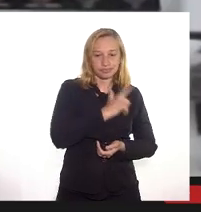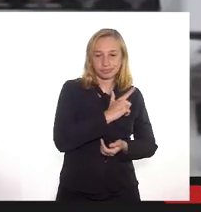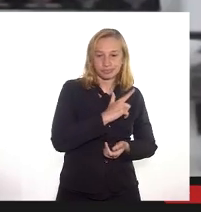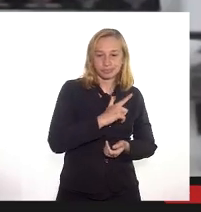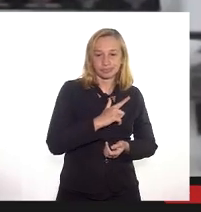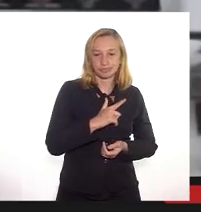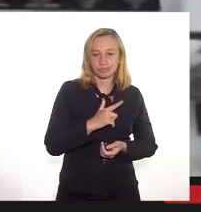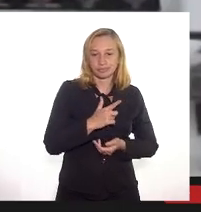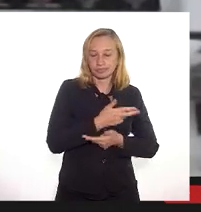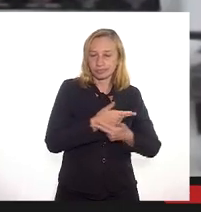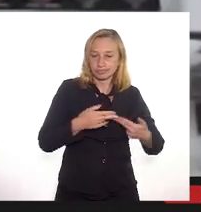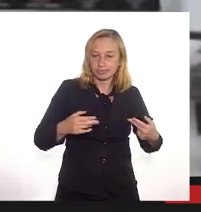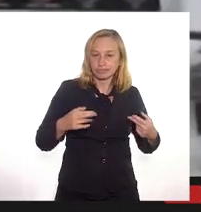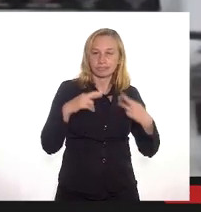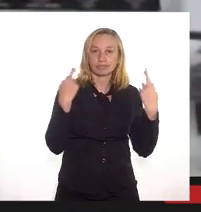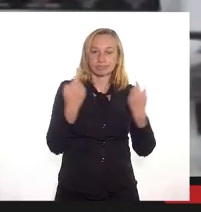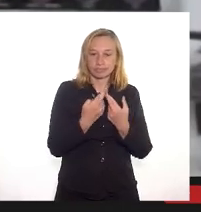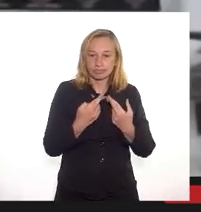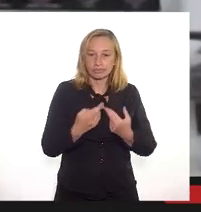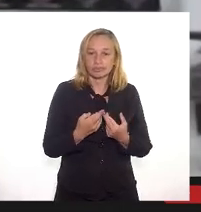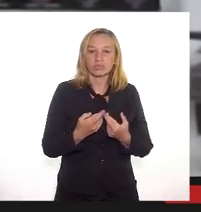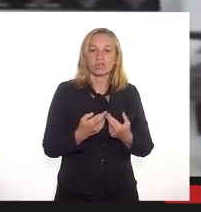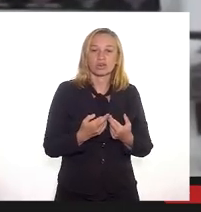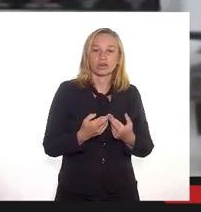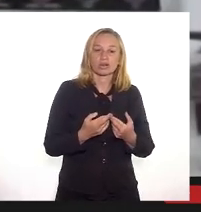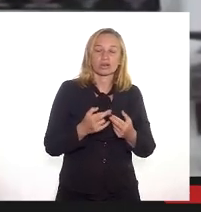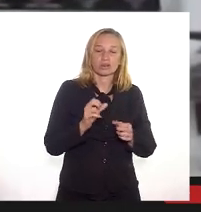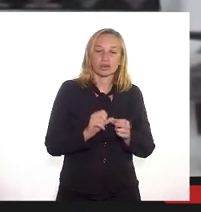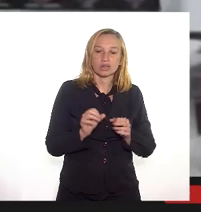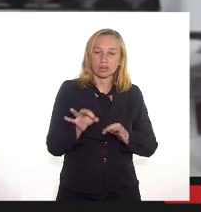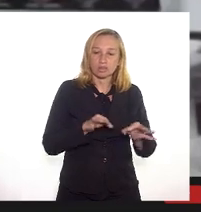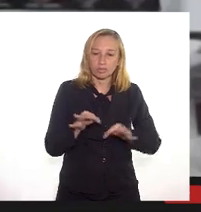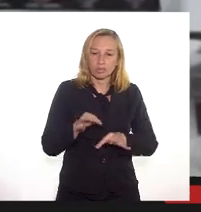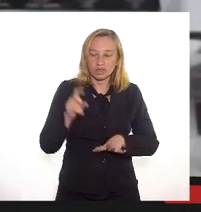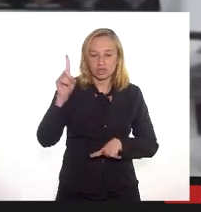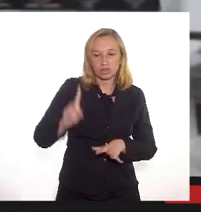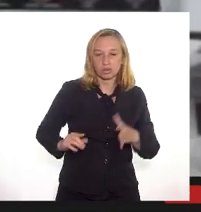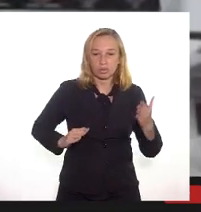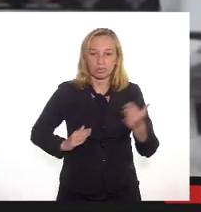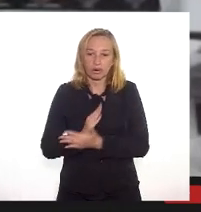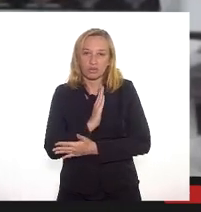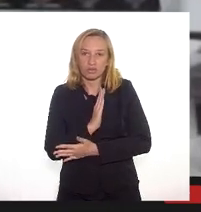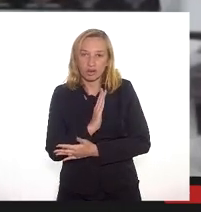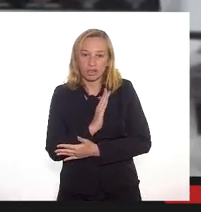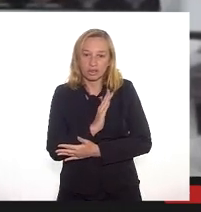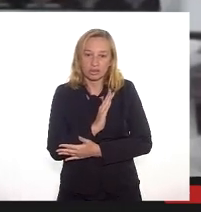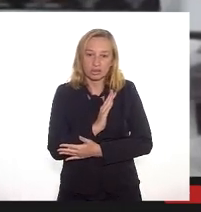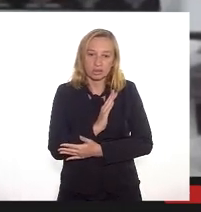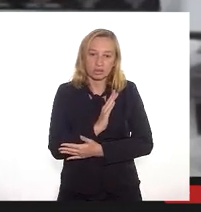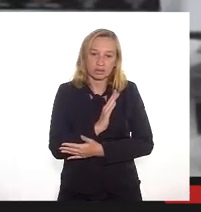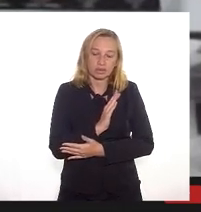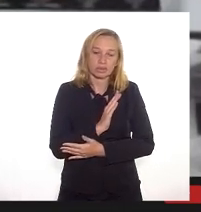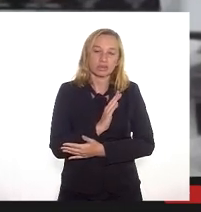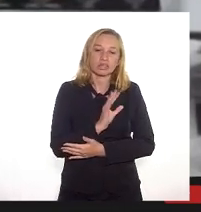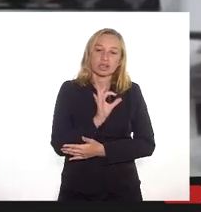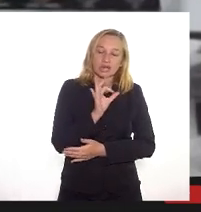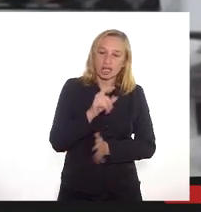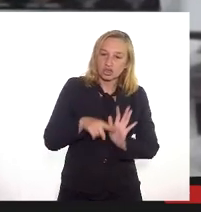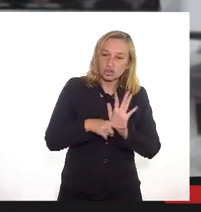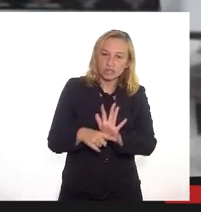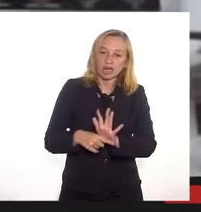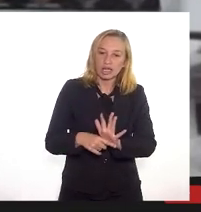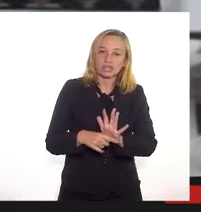diversas audiências diversas reuniões fazer com que o plano diretor fosse aprovado de uma forma que contemplasse realmente